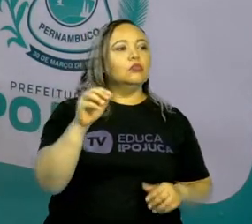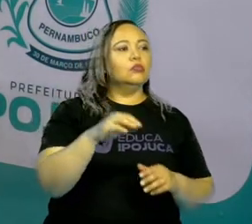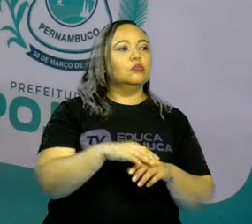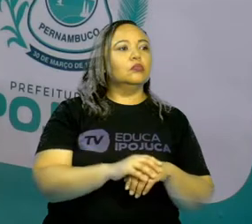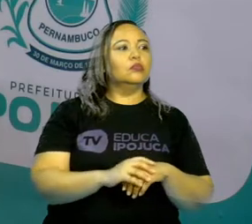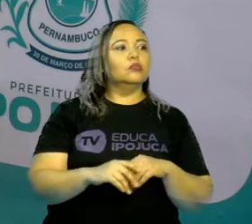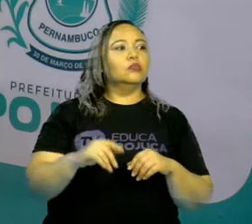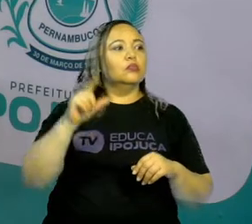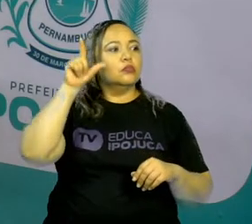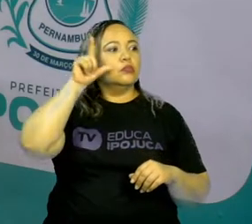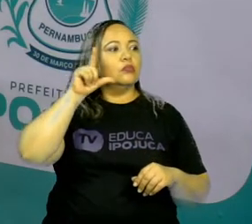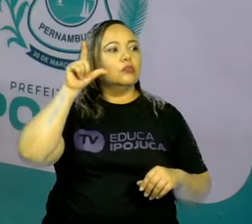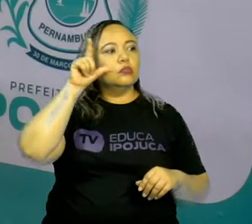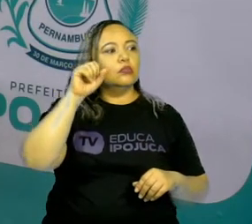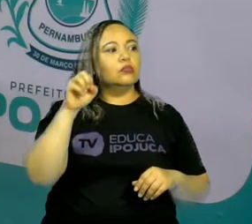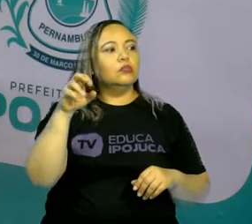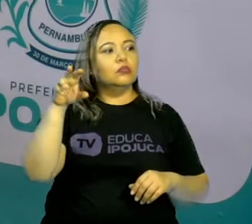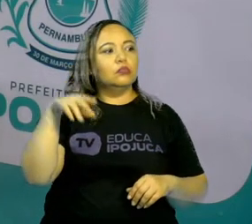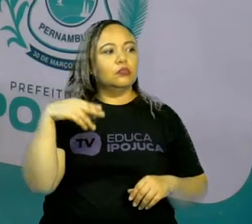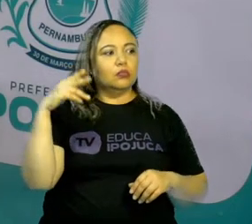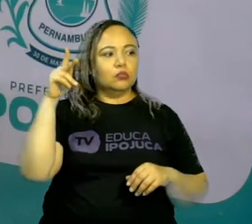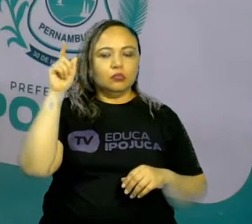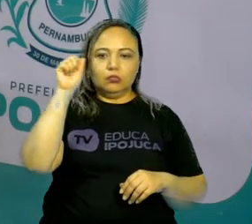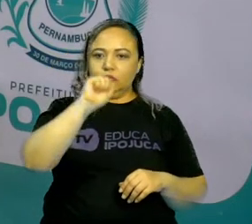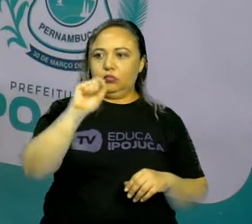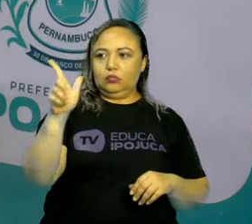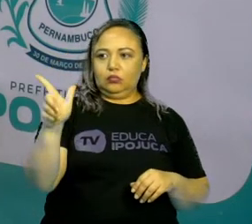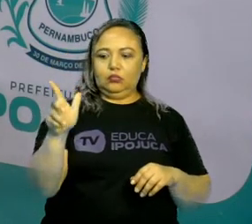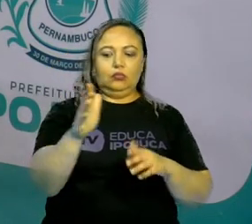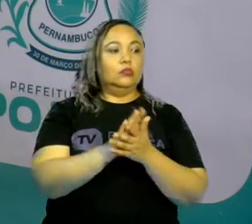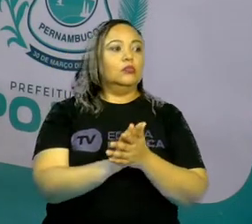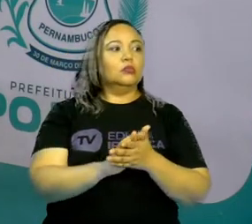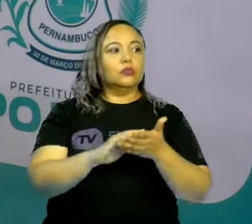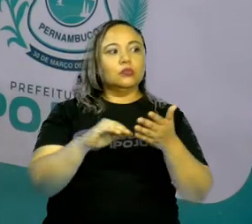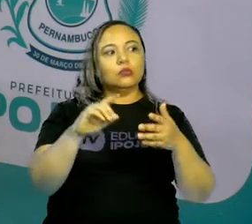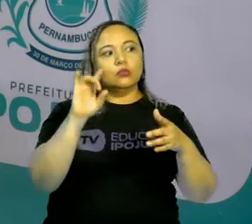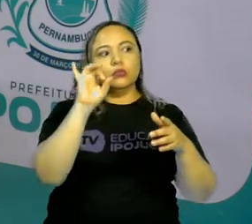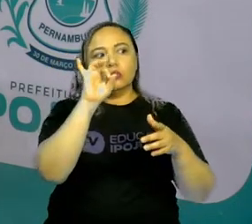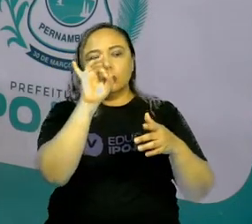código, que número está representando essa atividade?